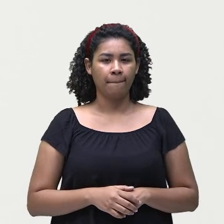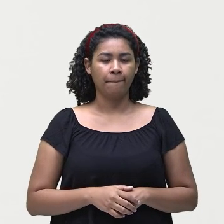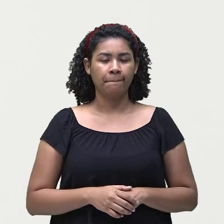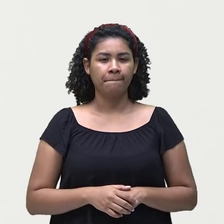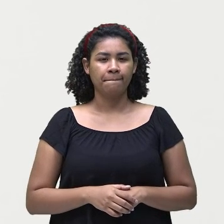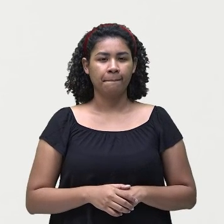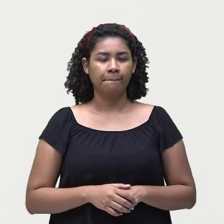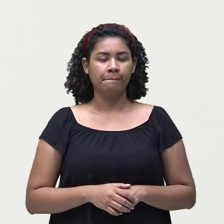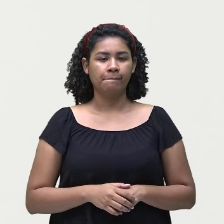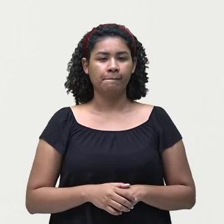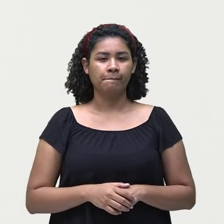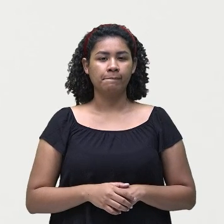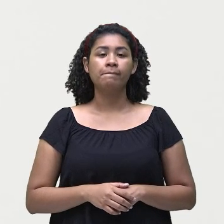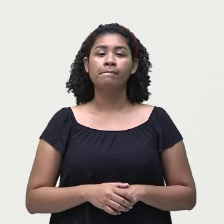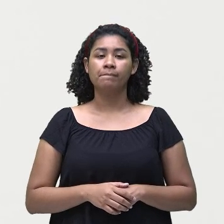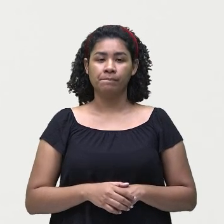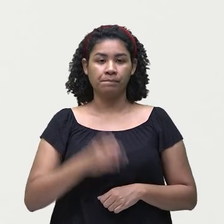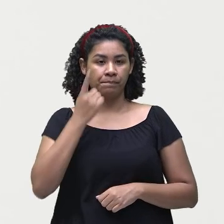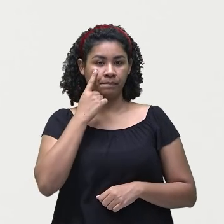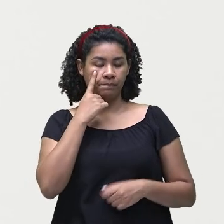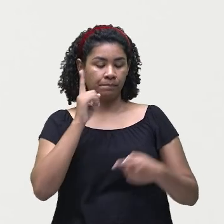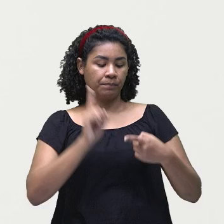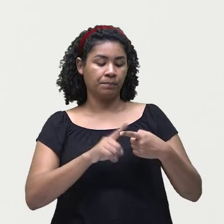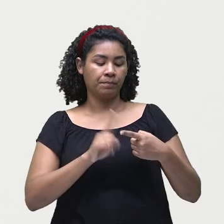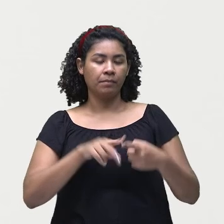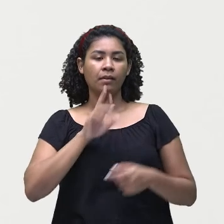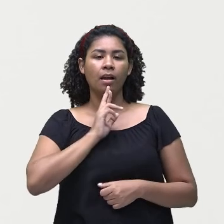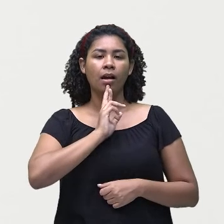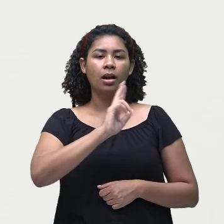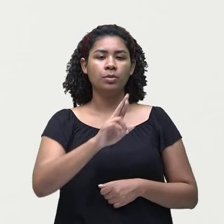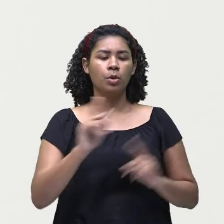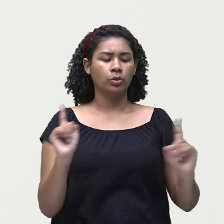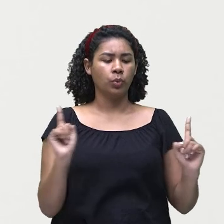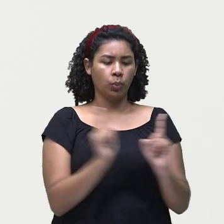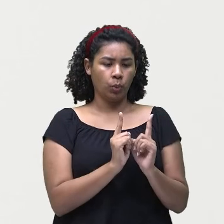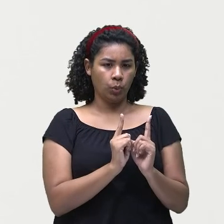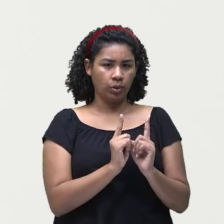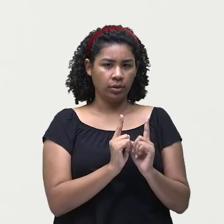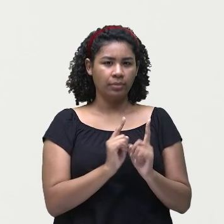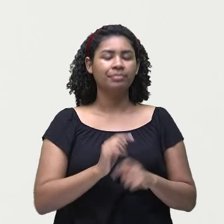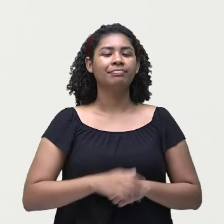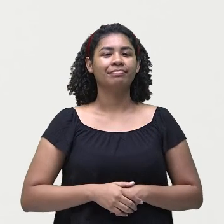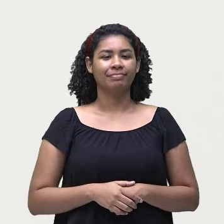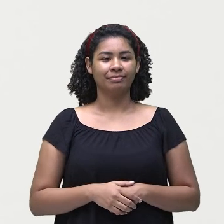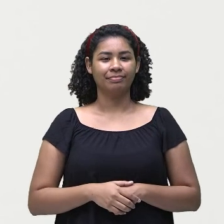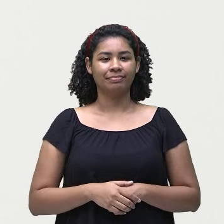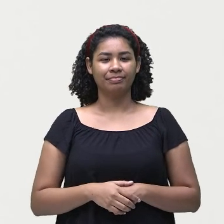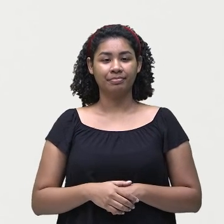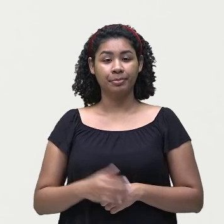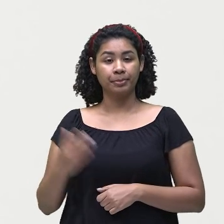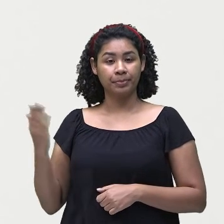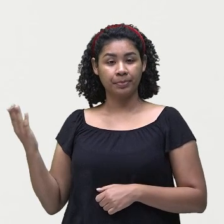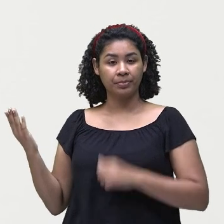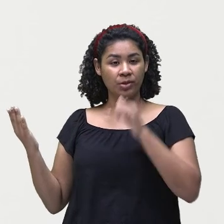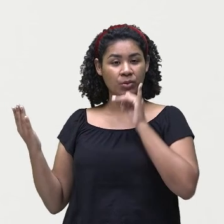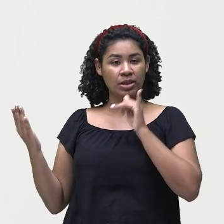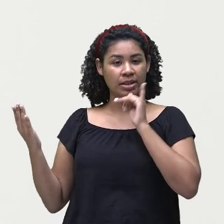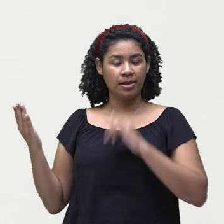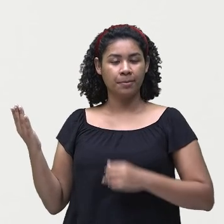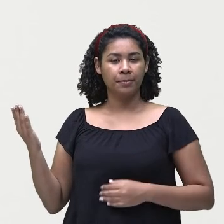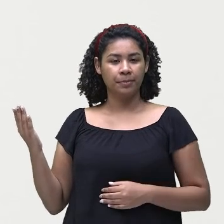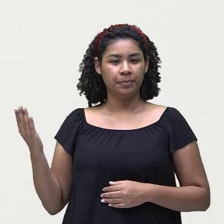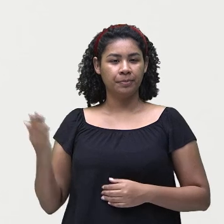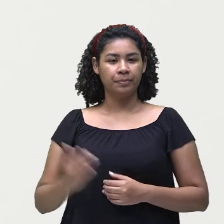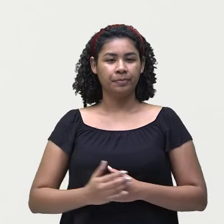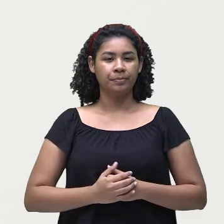answers, que são respostas curtas. Olha só. Yes, she can. Que vem com o